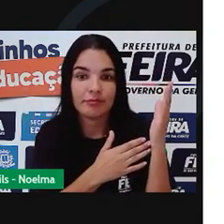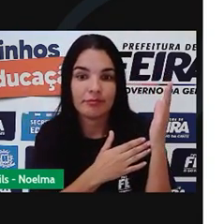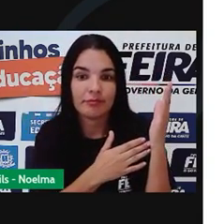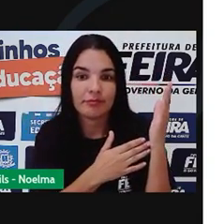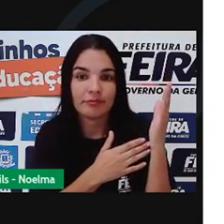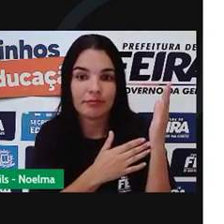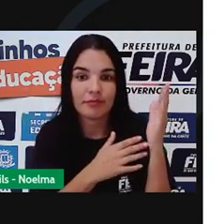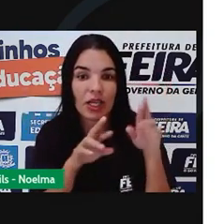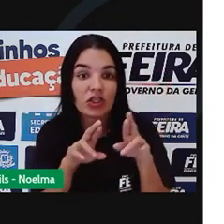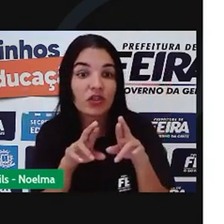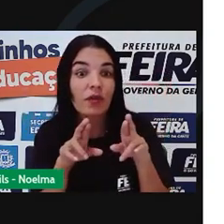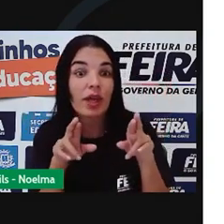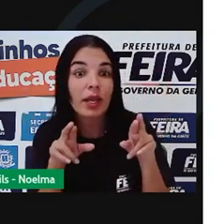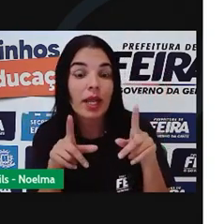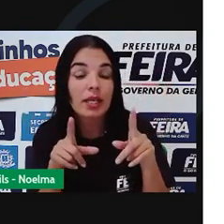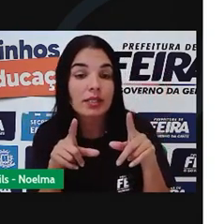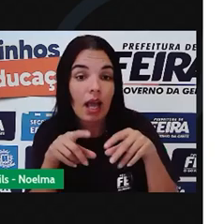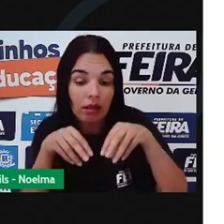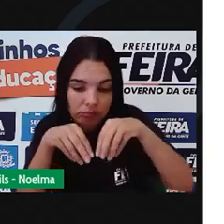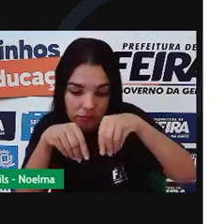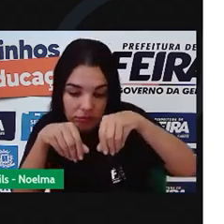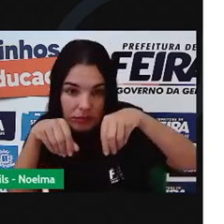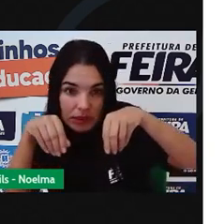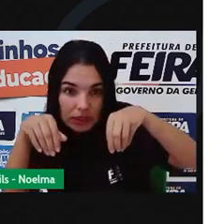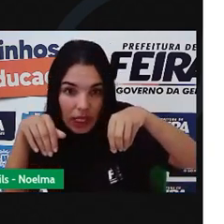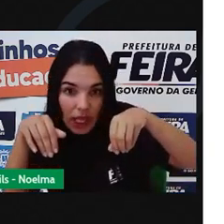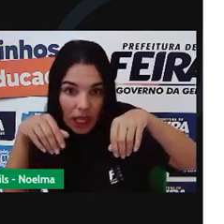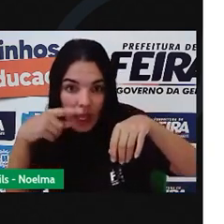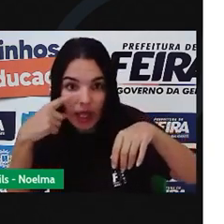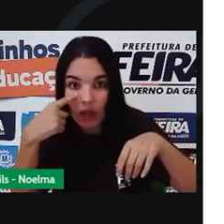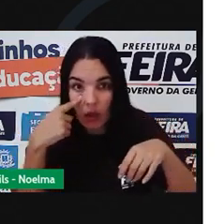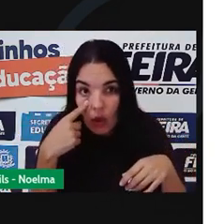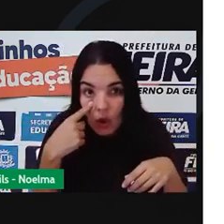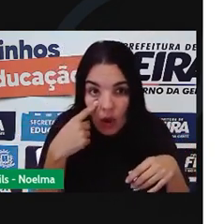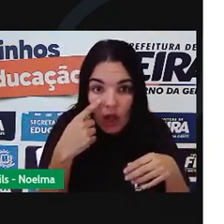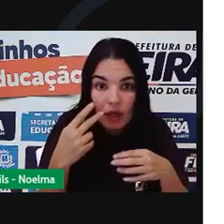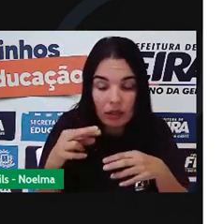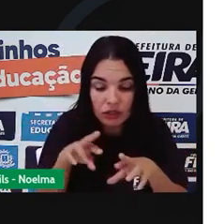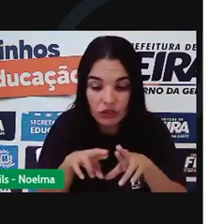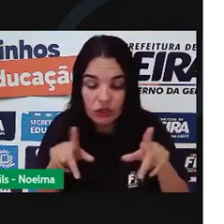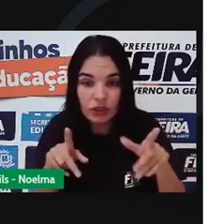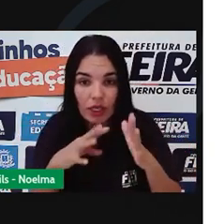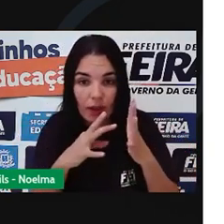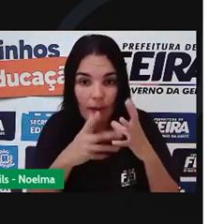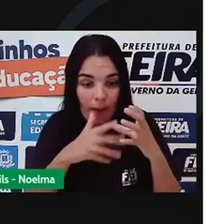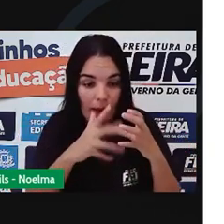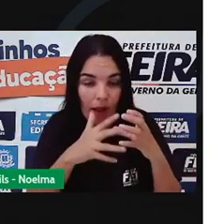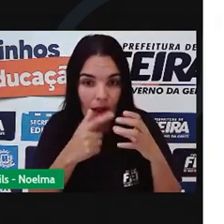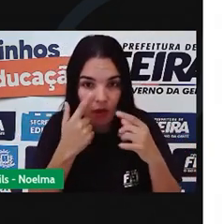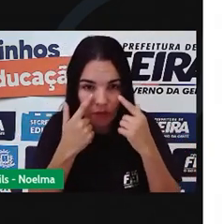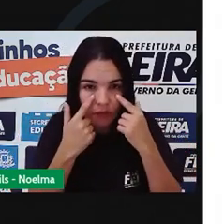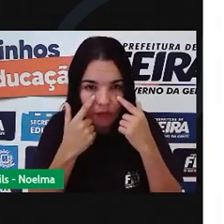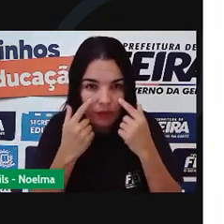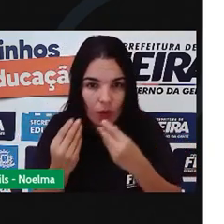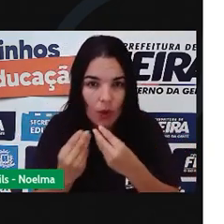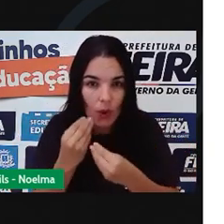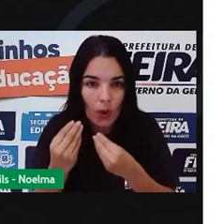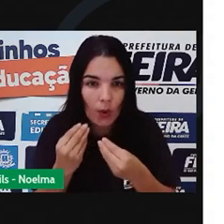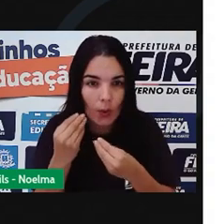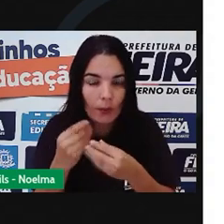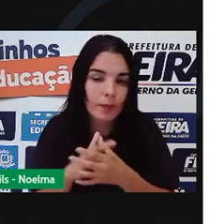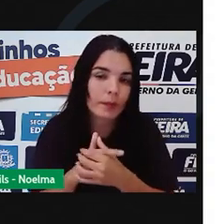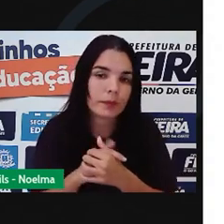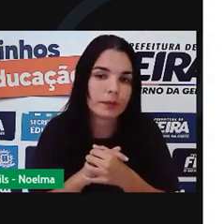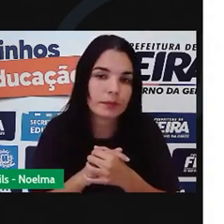mostrar para vocês a diferença que há entre você plantar na terra e para você plantar aí na areia, para você gerar suas mudas. Então,